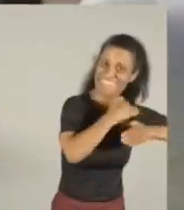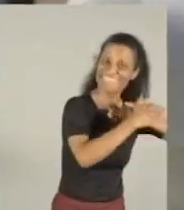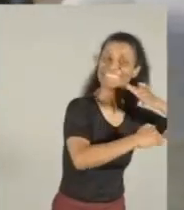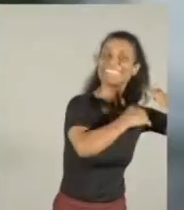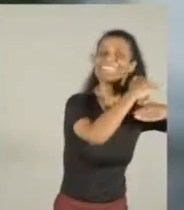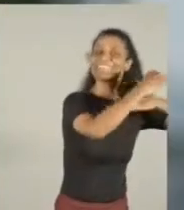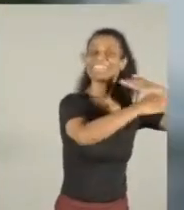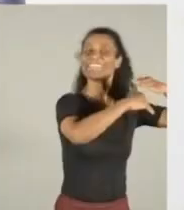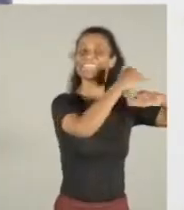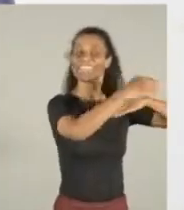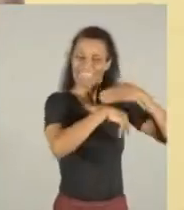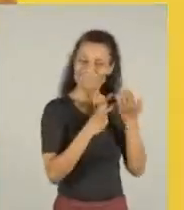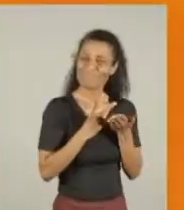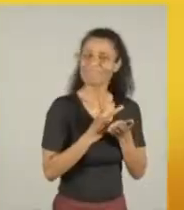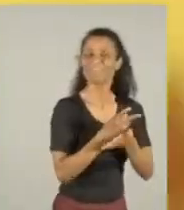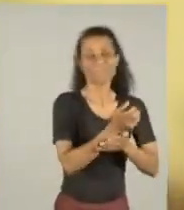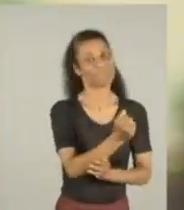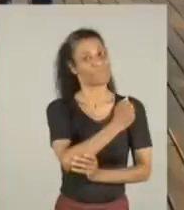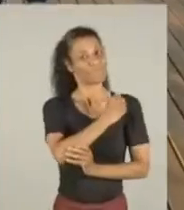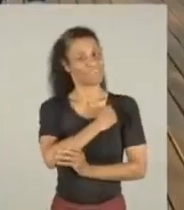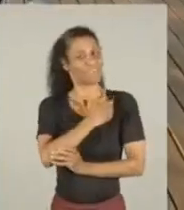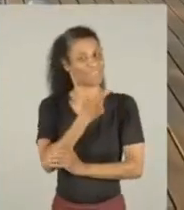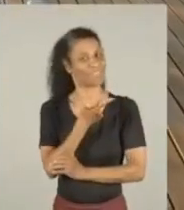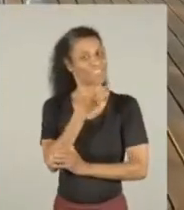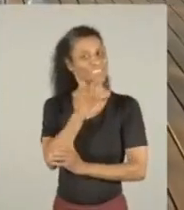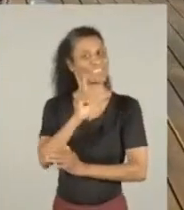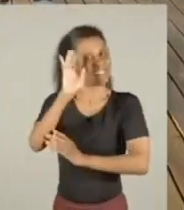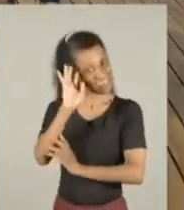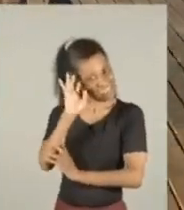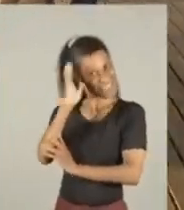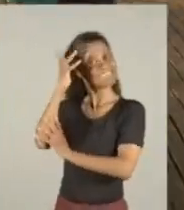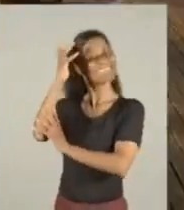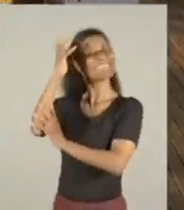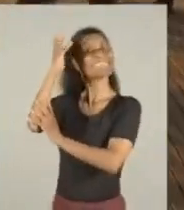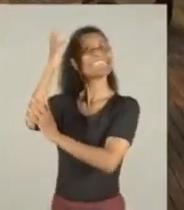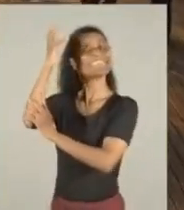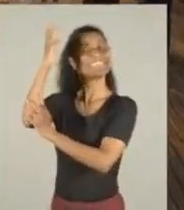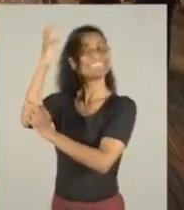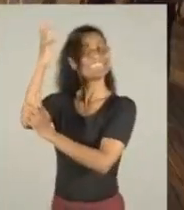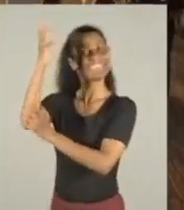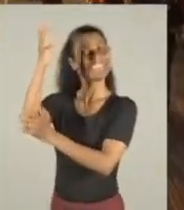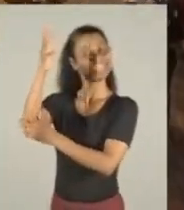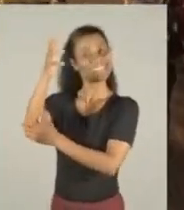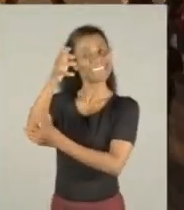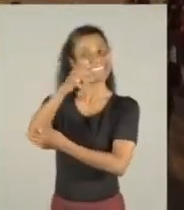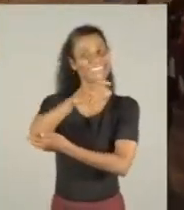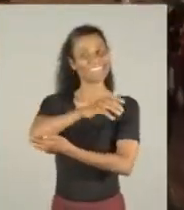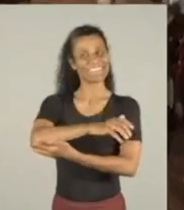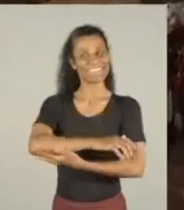Melo toca pra frente, com Melo a gente tem solução.